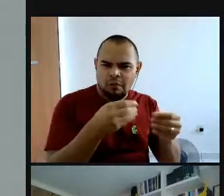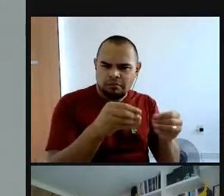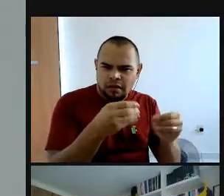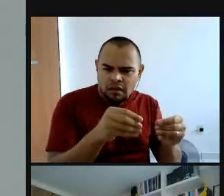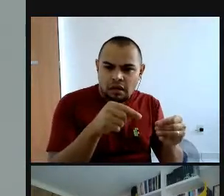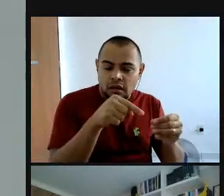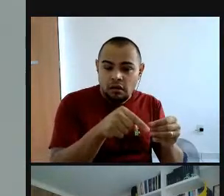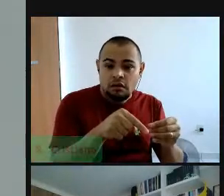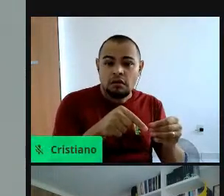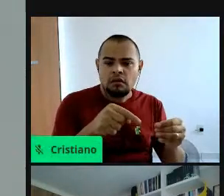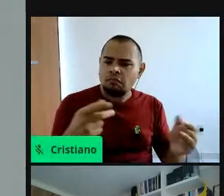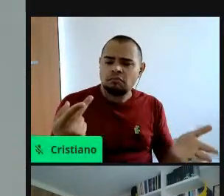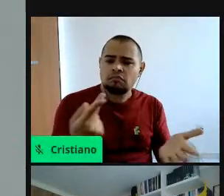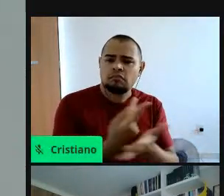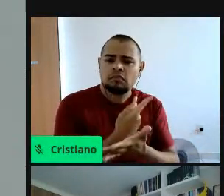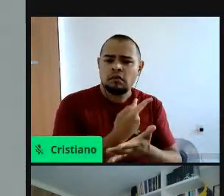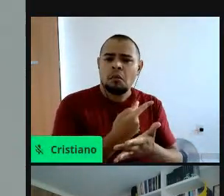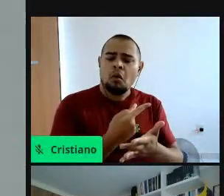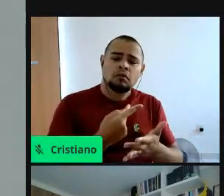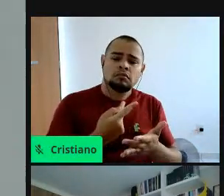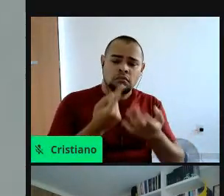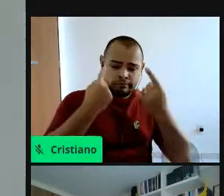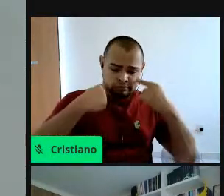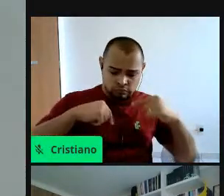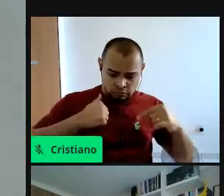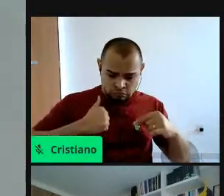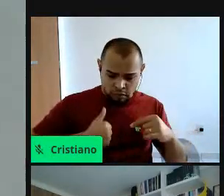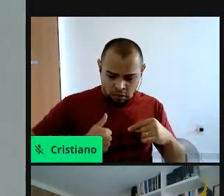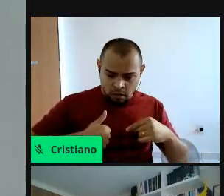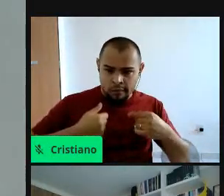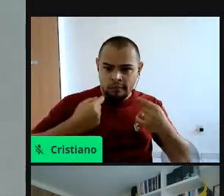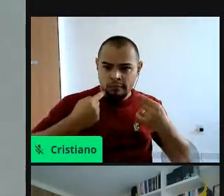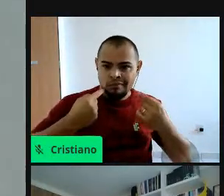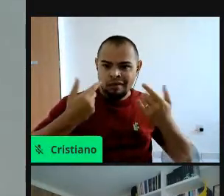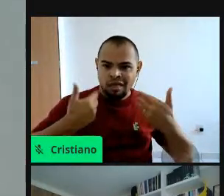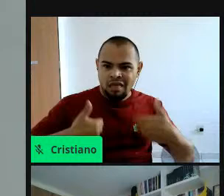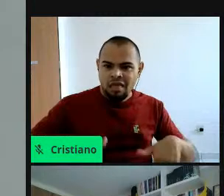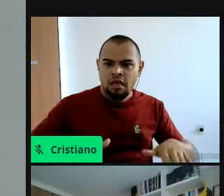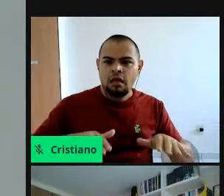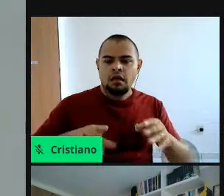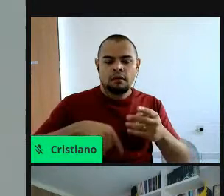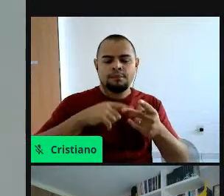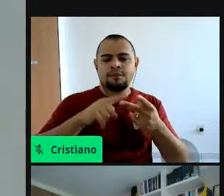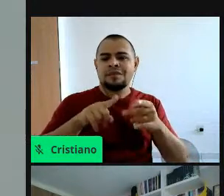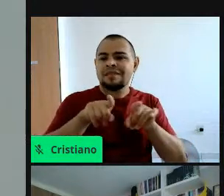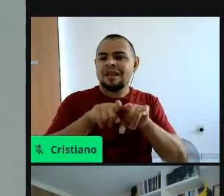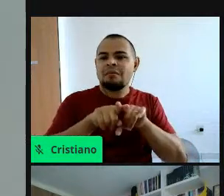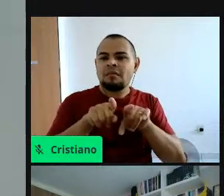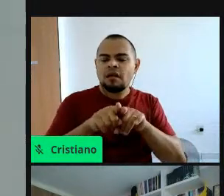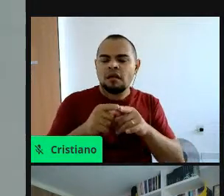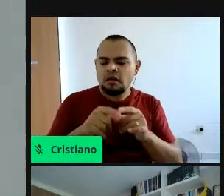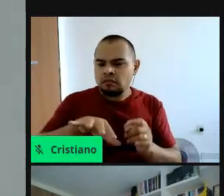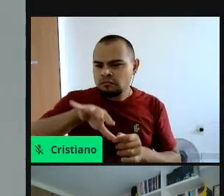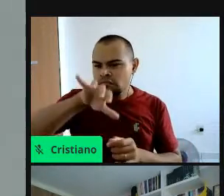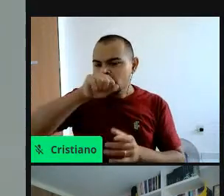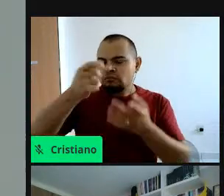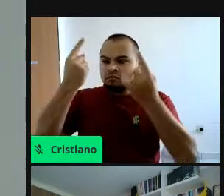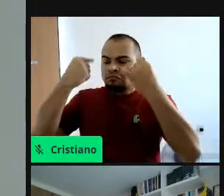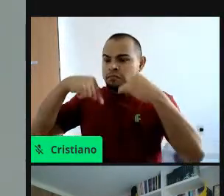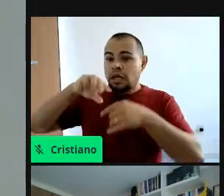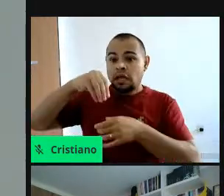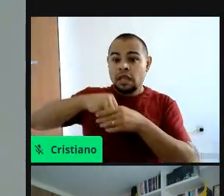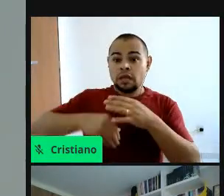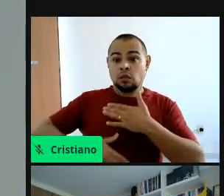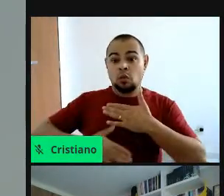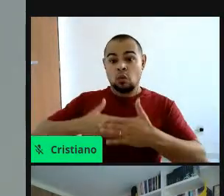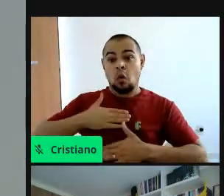ocorre também a excreção, mas pode ocorrer também, né, por ele ser tão pequeno também, um alojamento em outras regiões, e isso realmente ocorre um